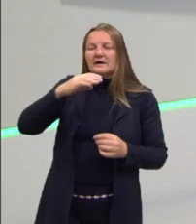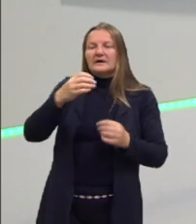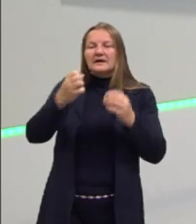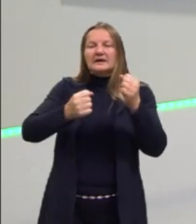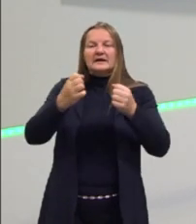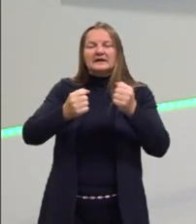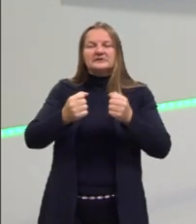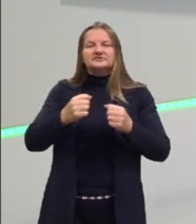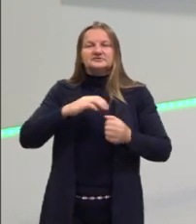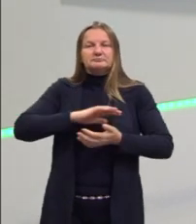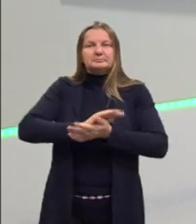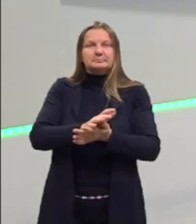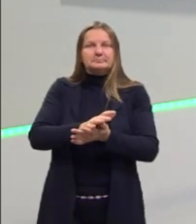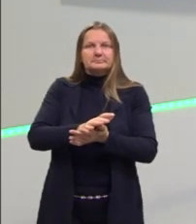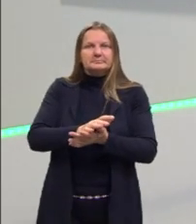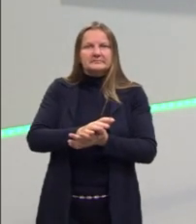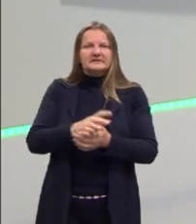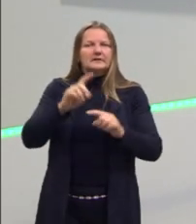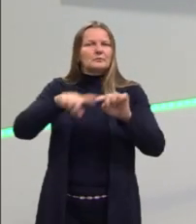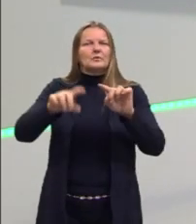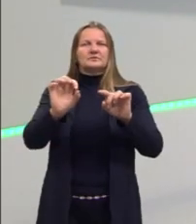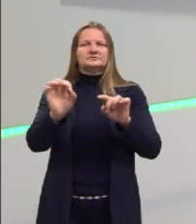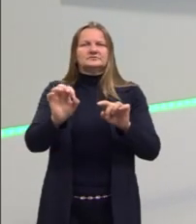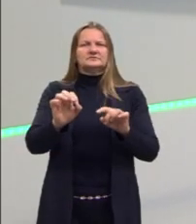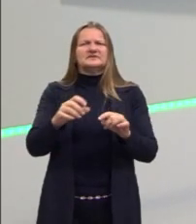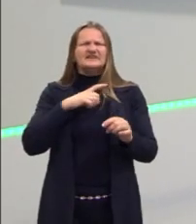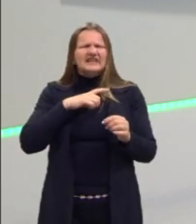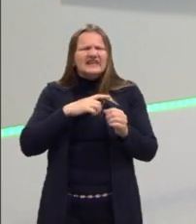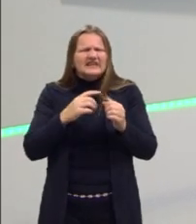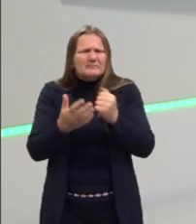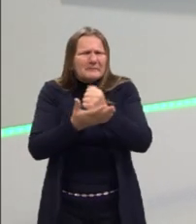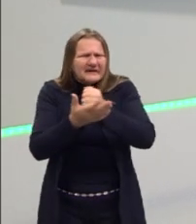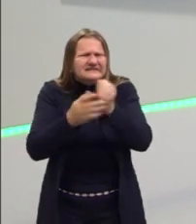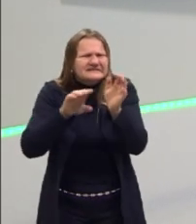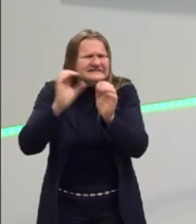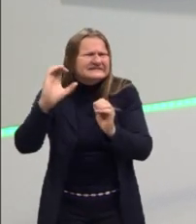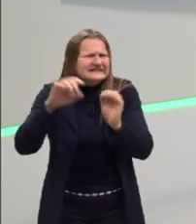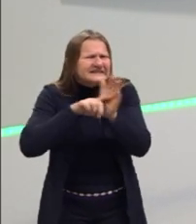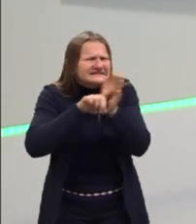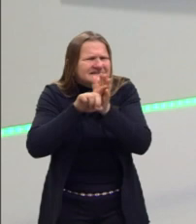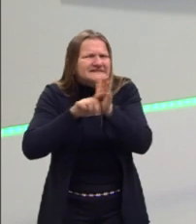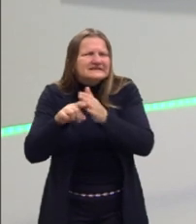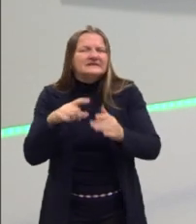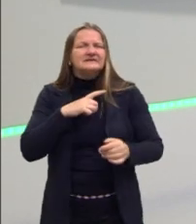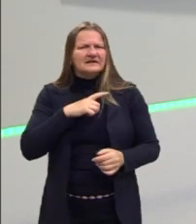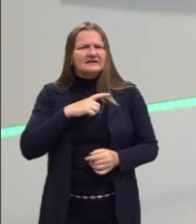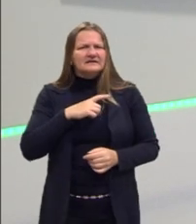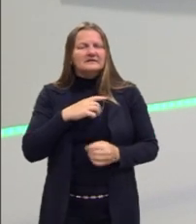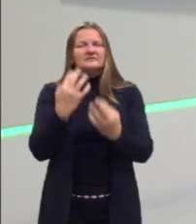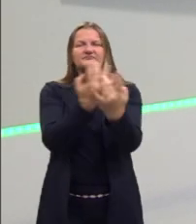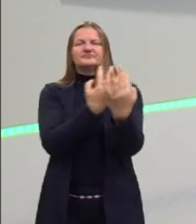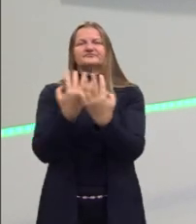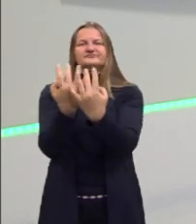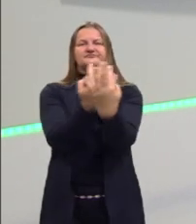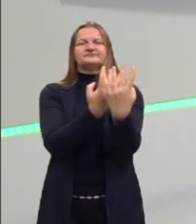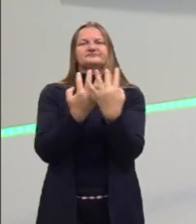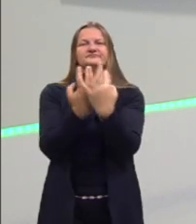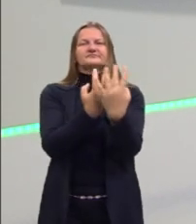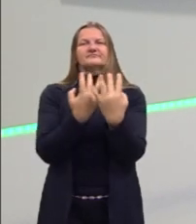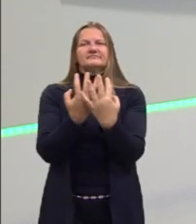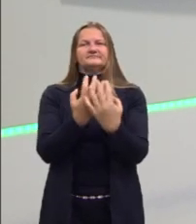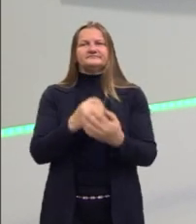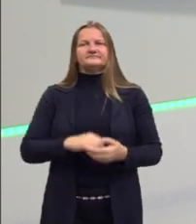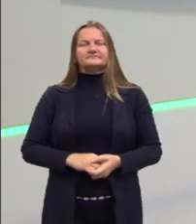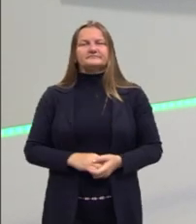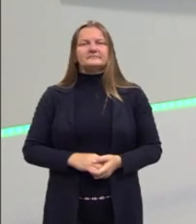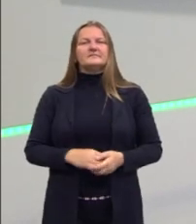mata. Não pode. Isso não tem base científica. Isso é senso comum. Se é senso